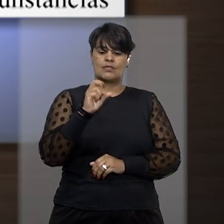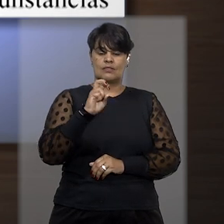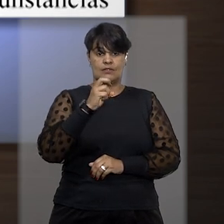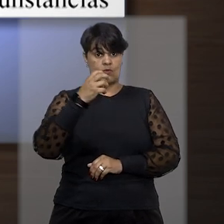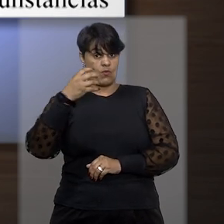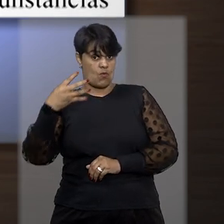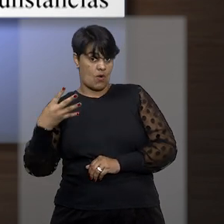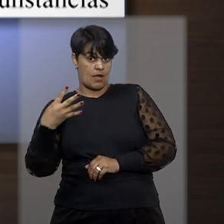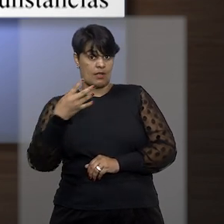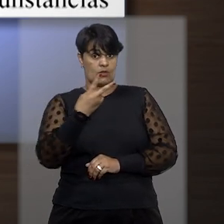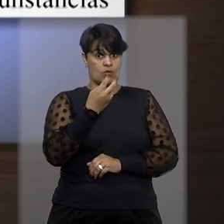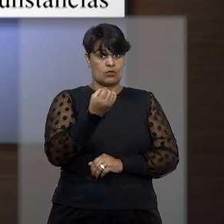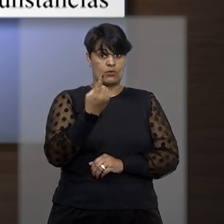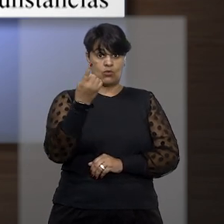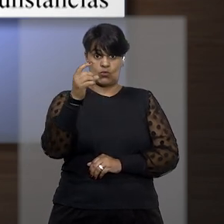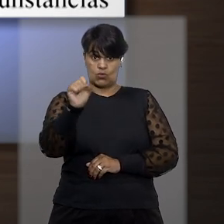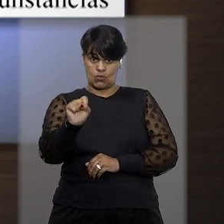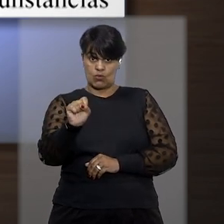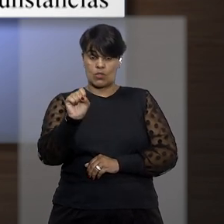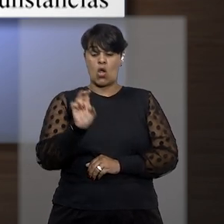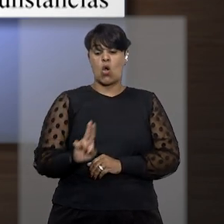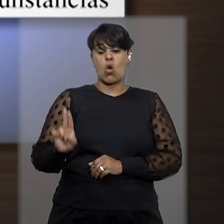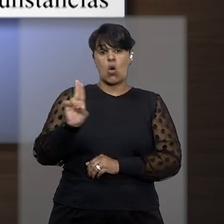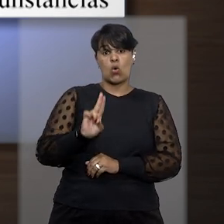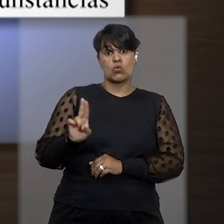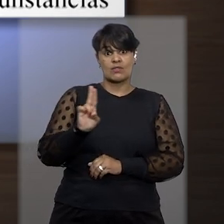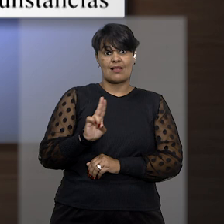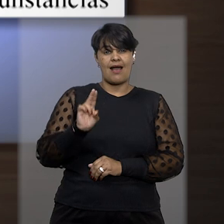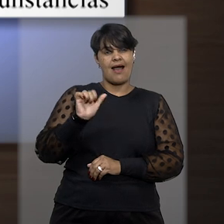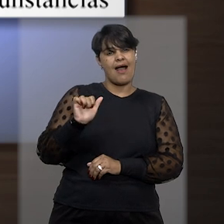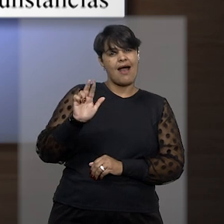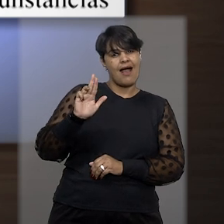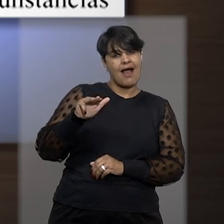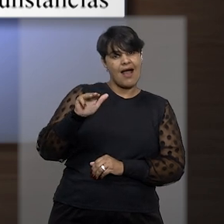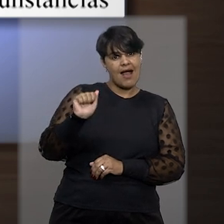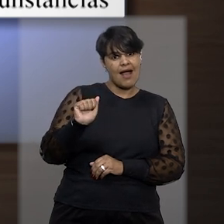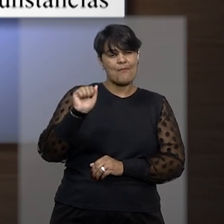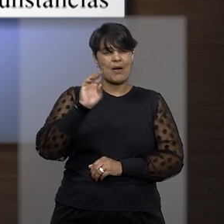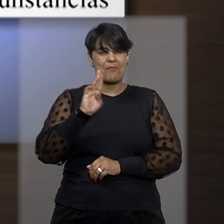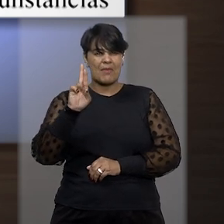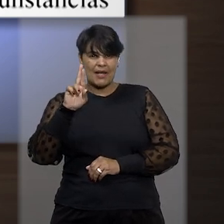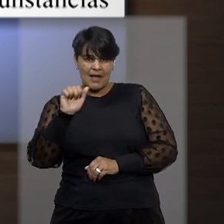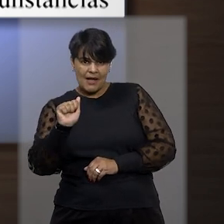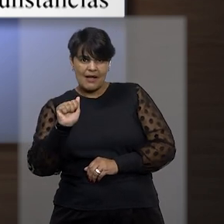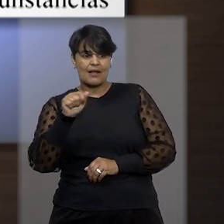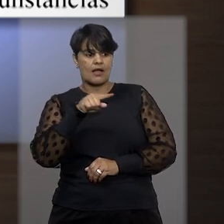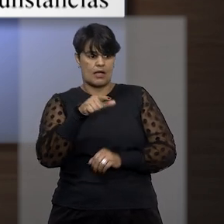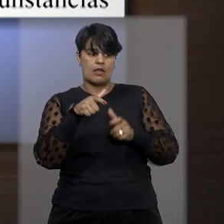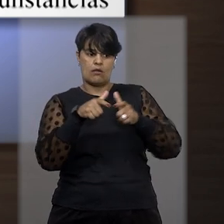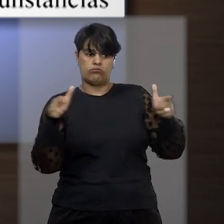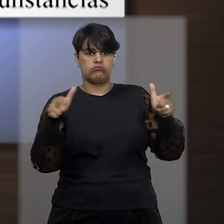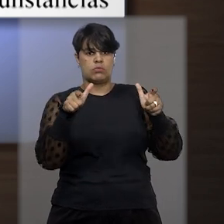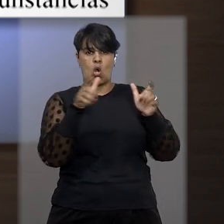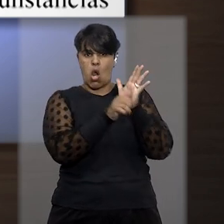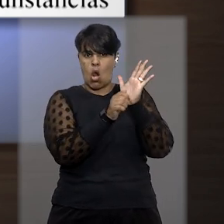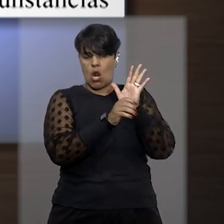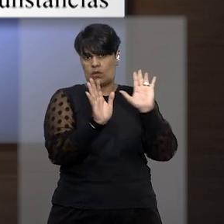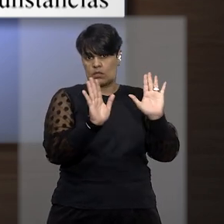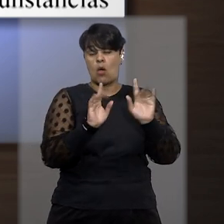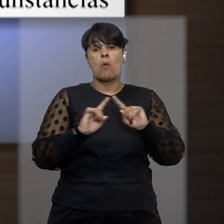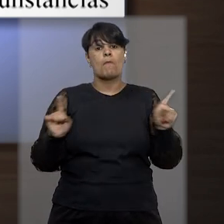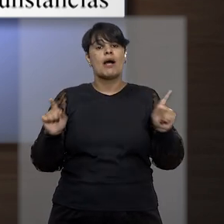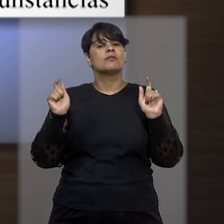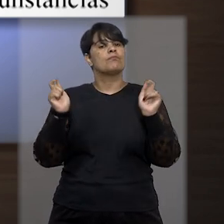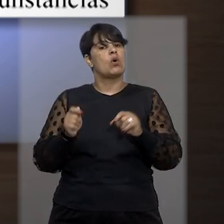de 2018, o emprego de arma branca, embora não configure mais causa de aumento do crime de roubo, poderá ser utilizado